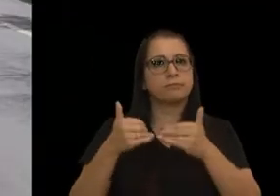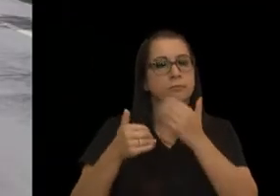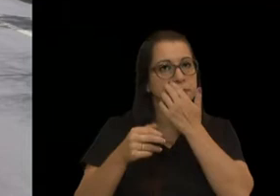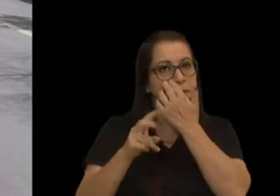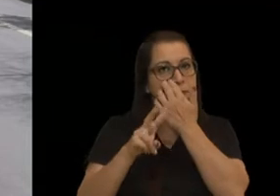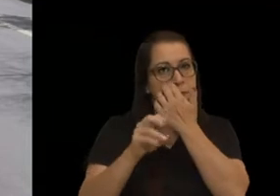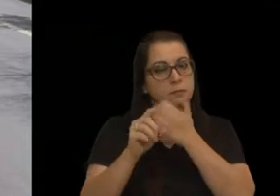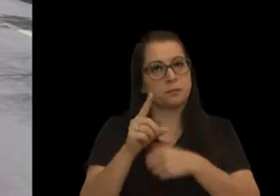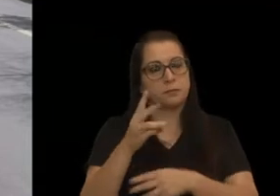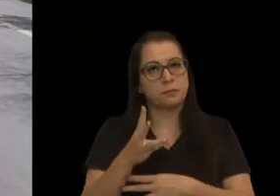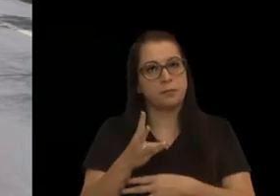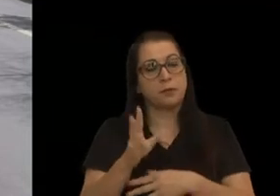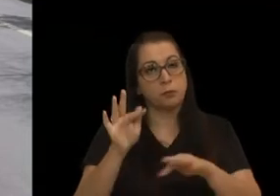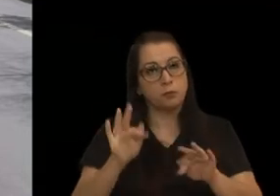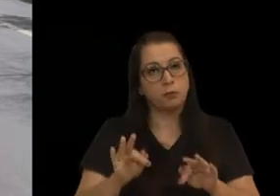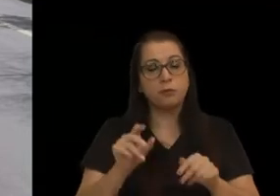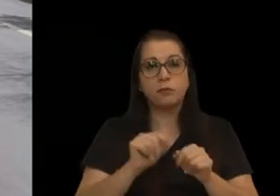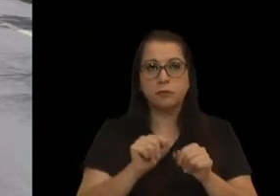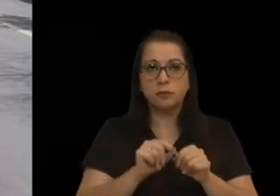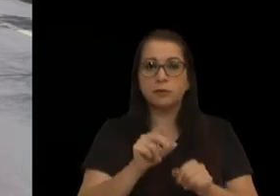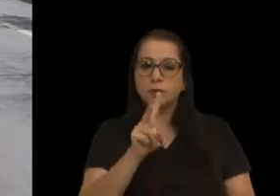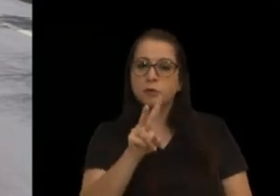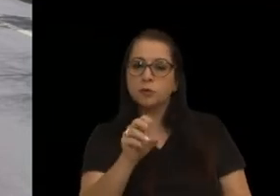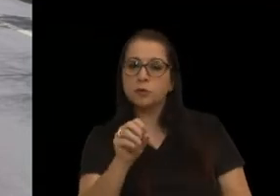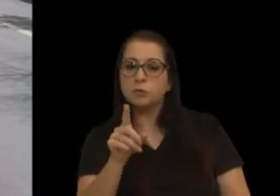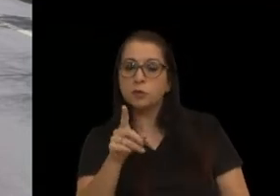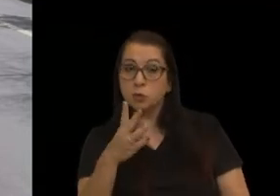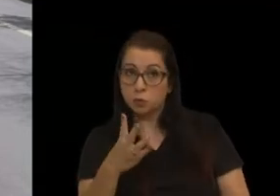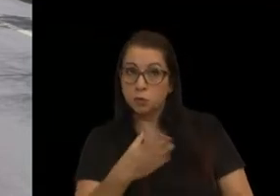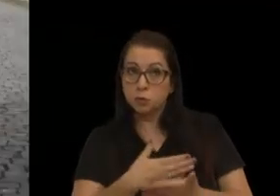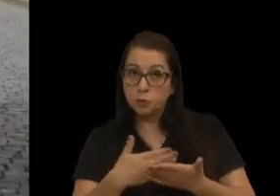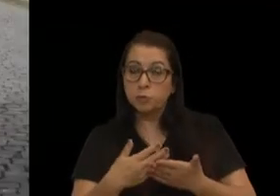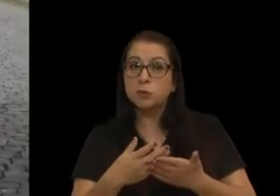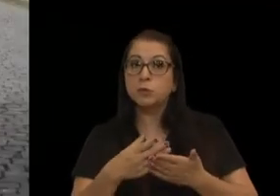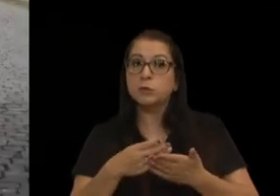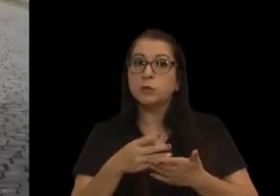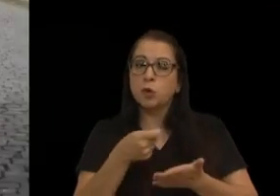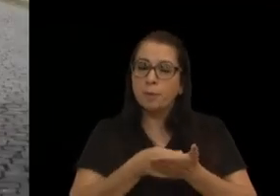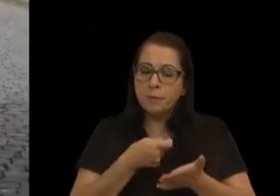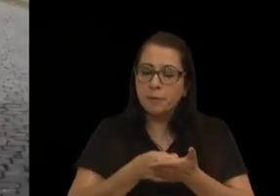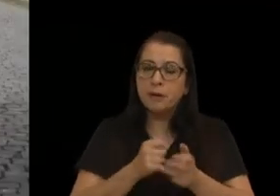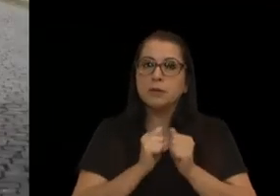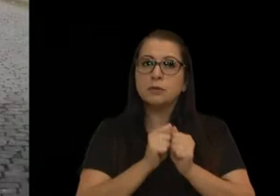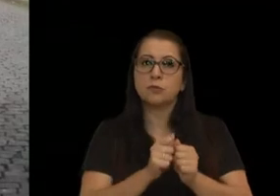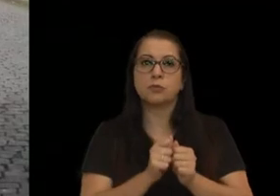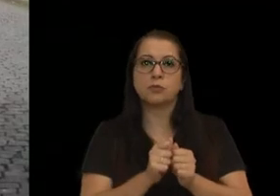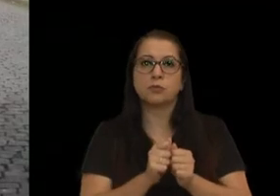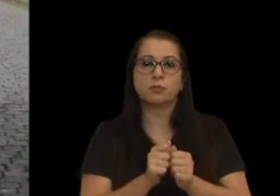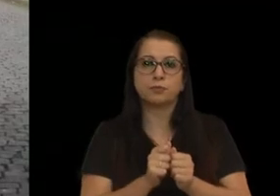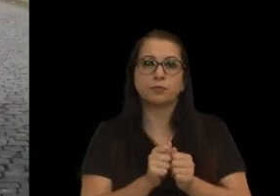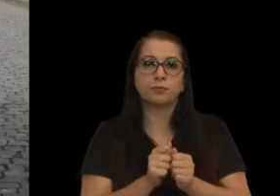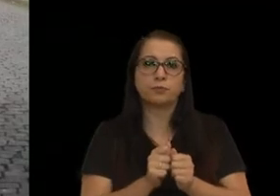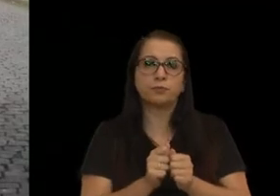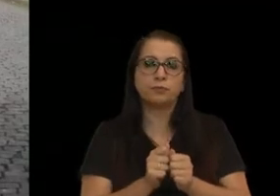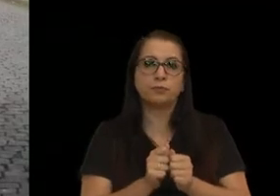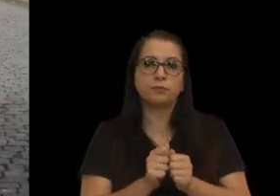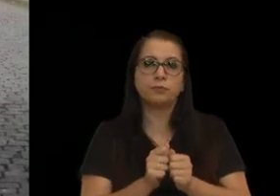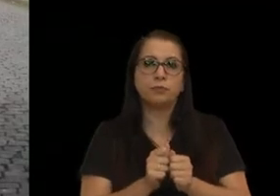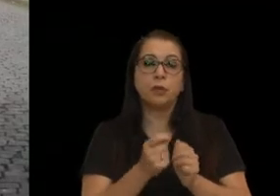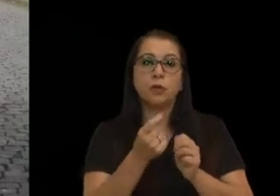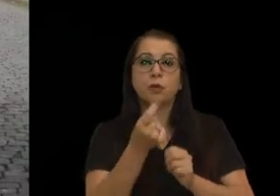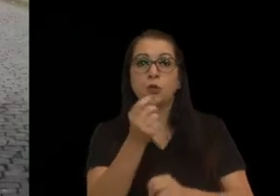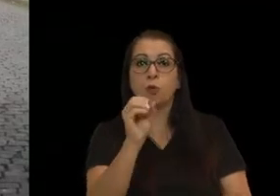2013, no final foi feito isso, 2014, comecei a cobrar junto, enfim, ali no orçamento